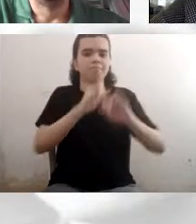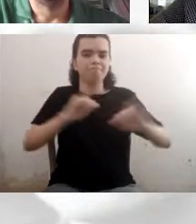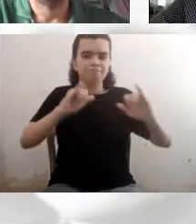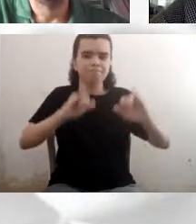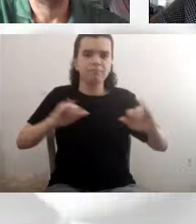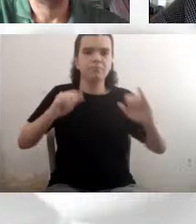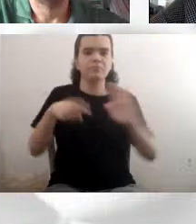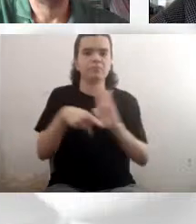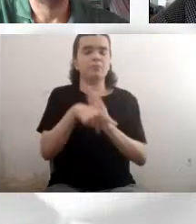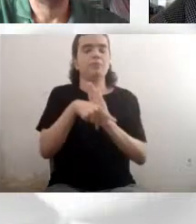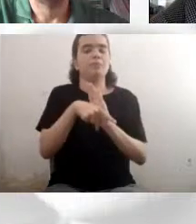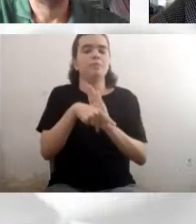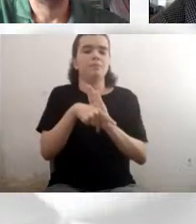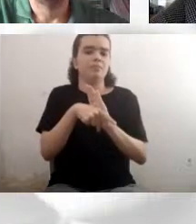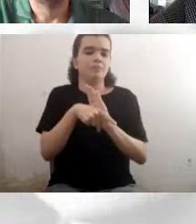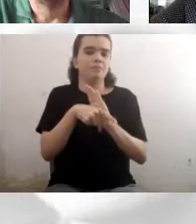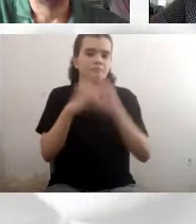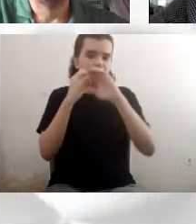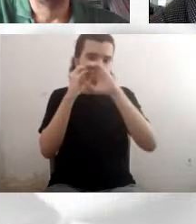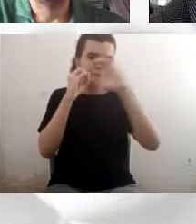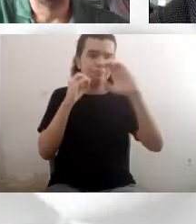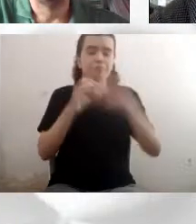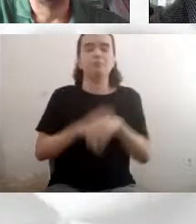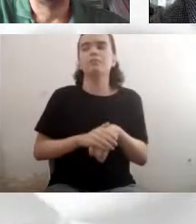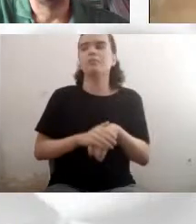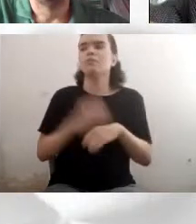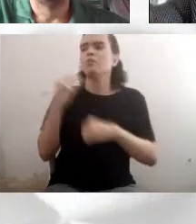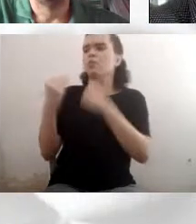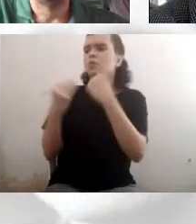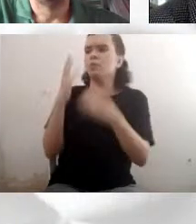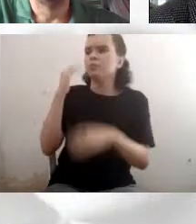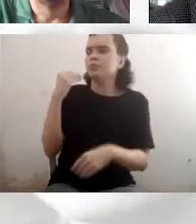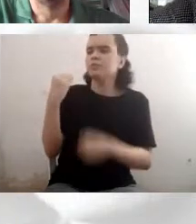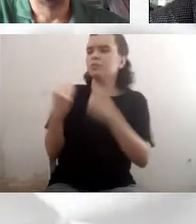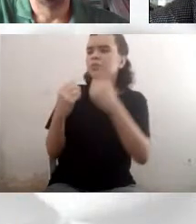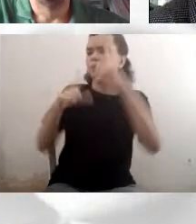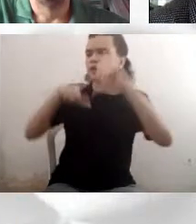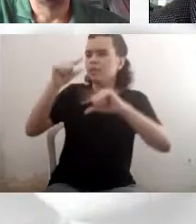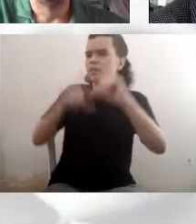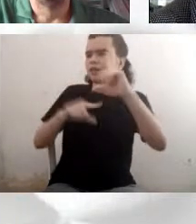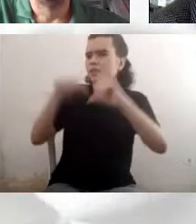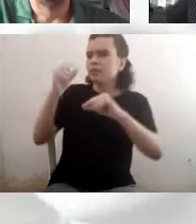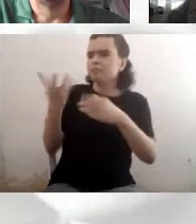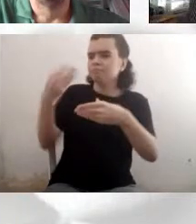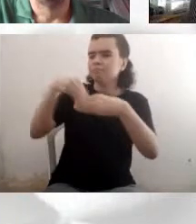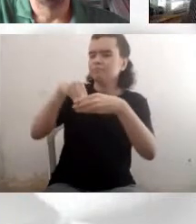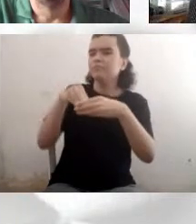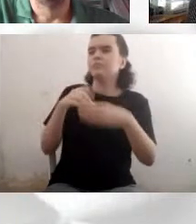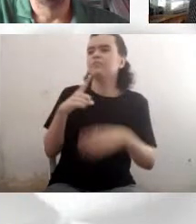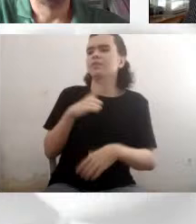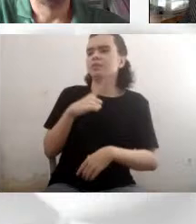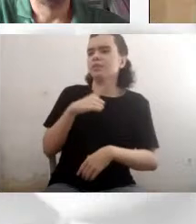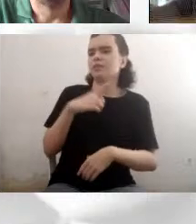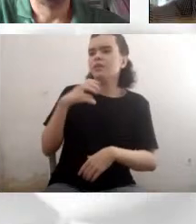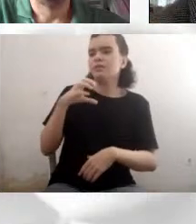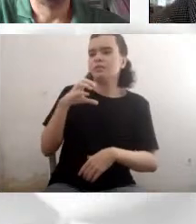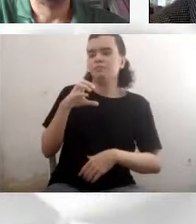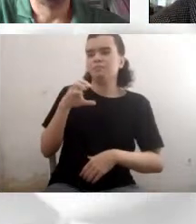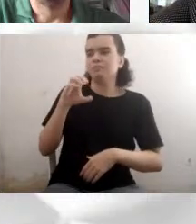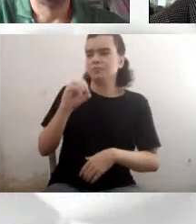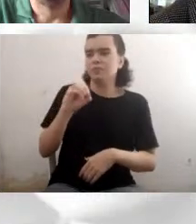e elas mudam de posição no decorrer do tempo? Bom, com a